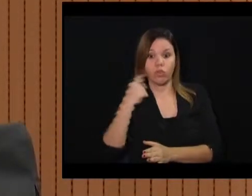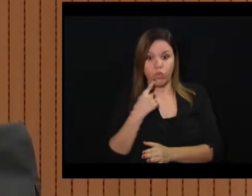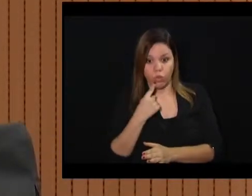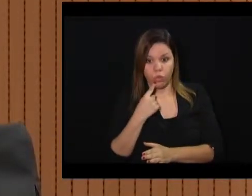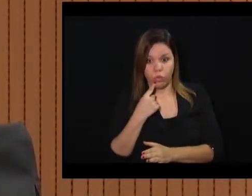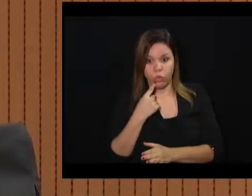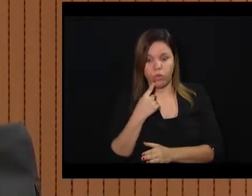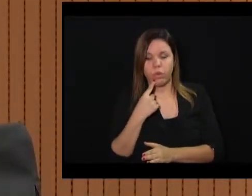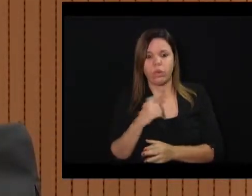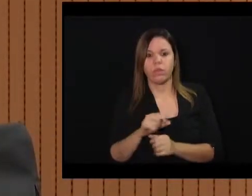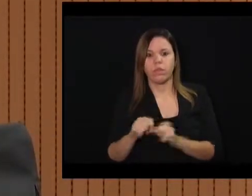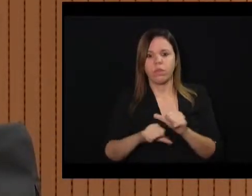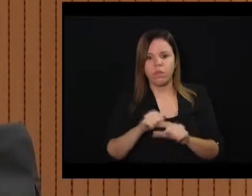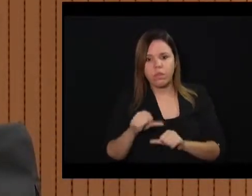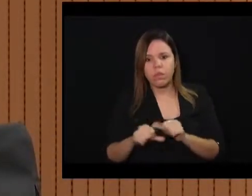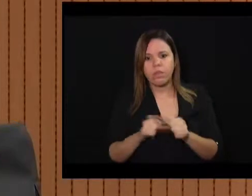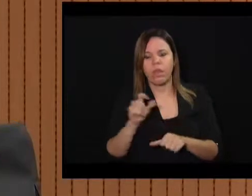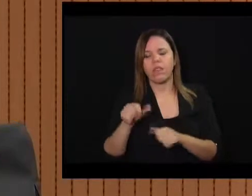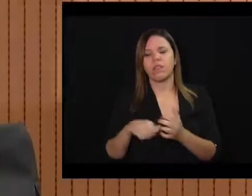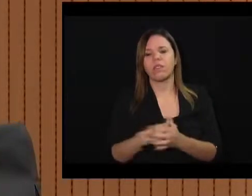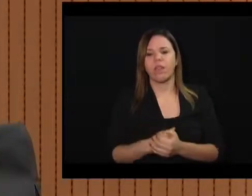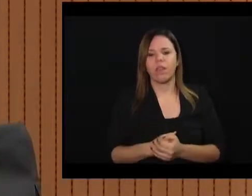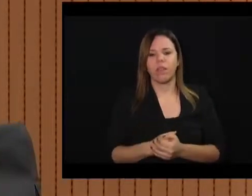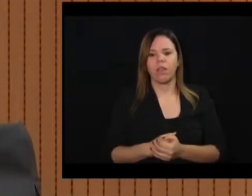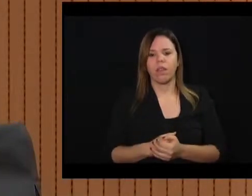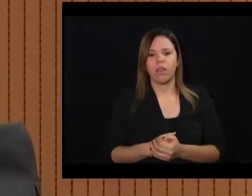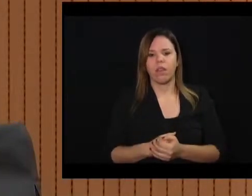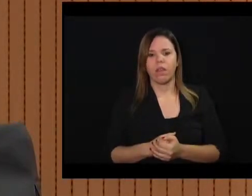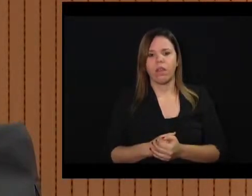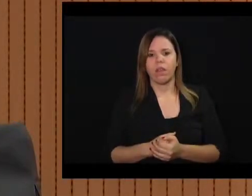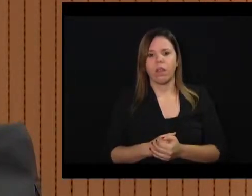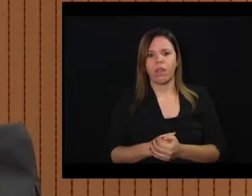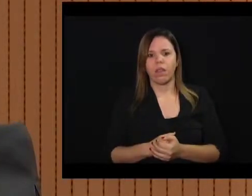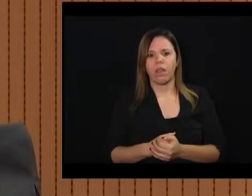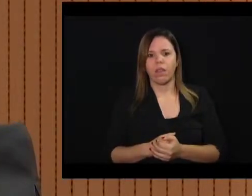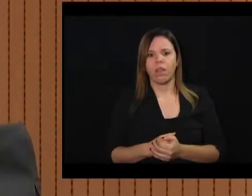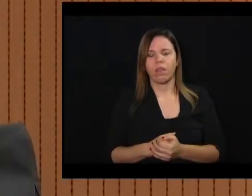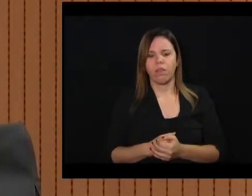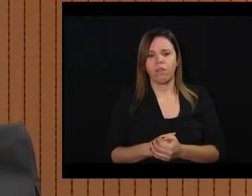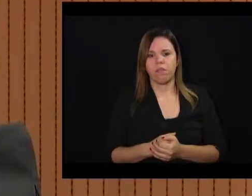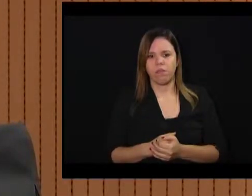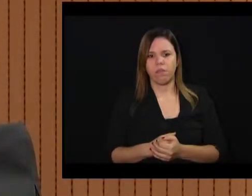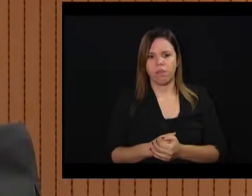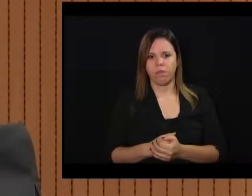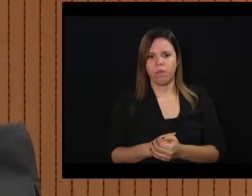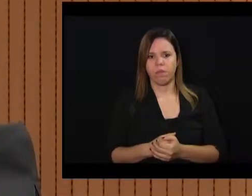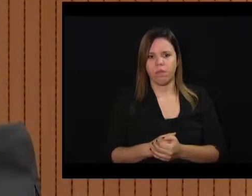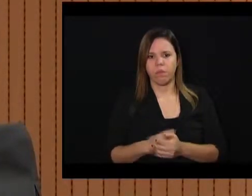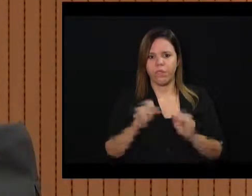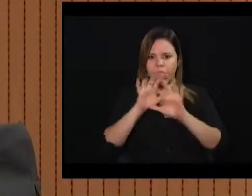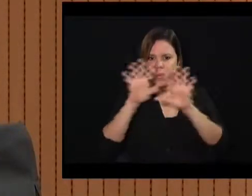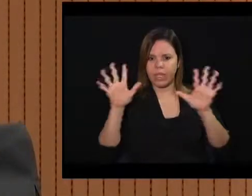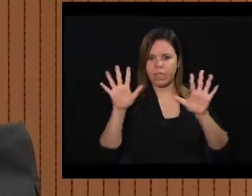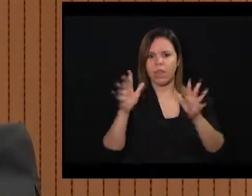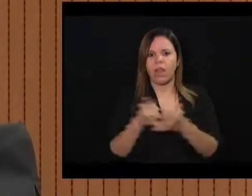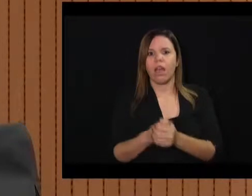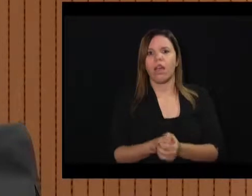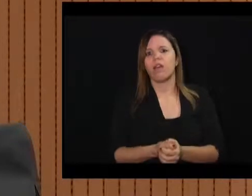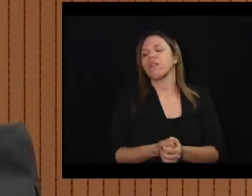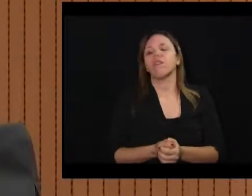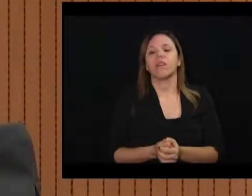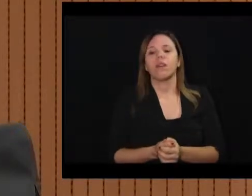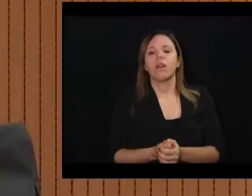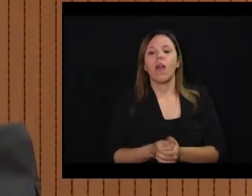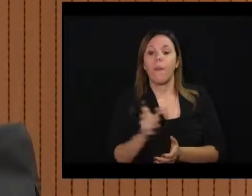tem tido essa mudança e essa transformação. Então, realmente, a